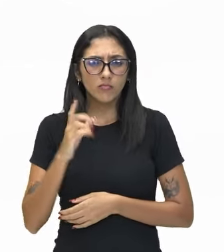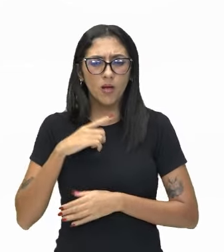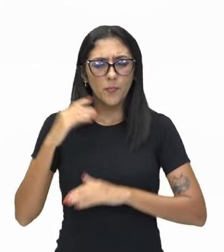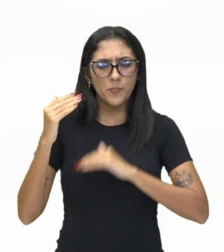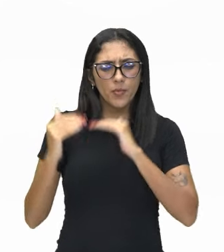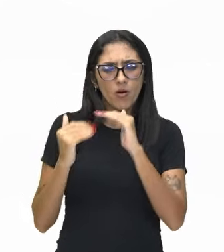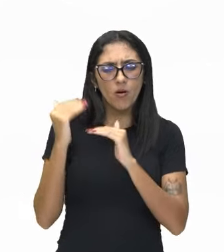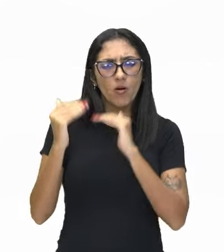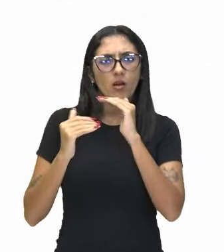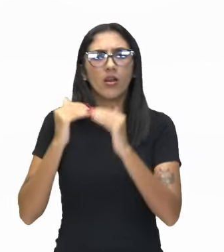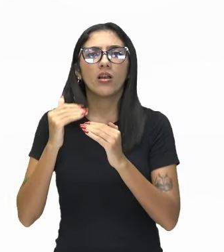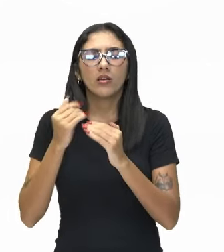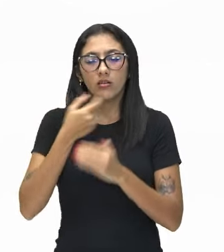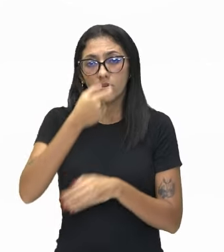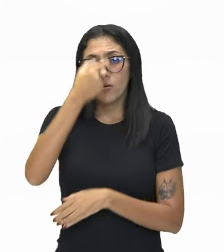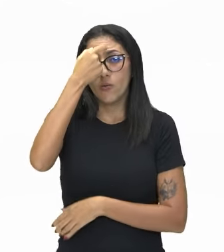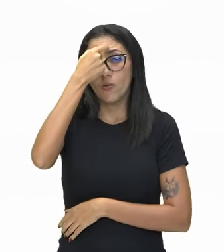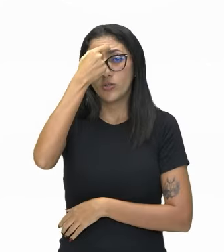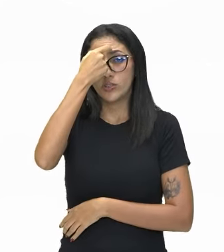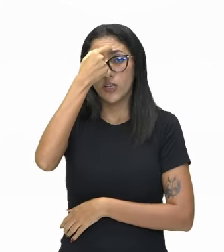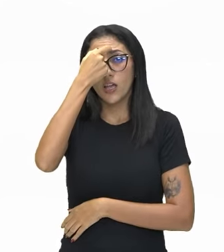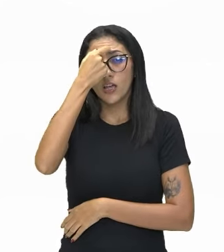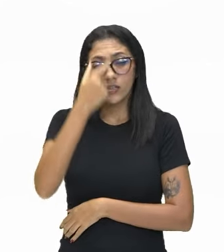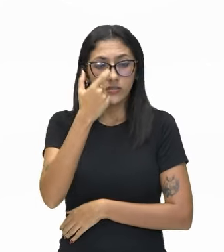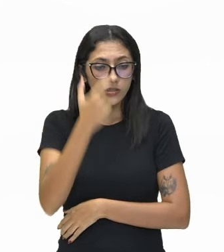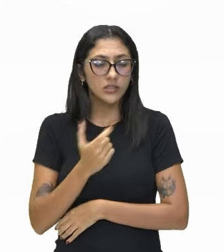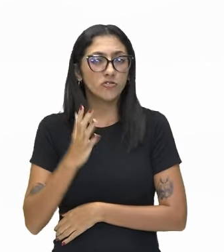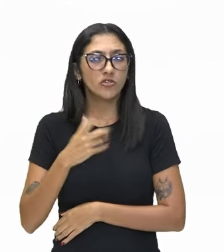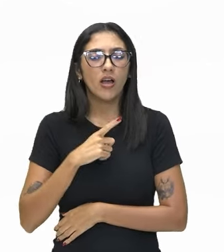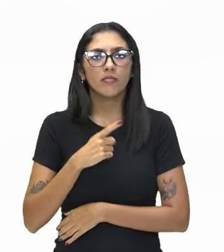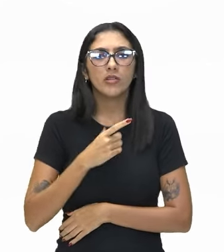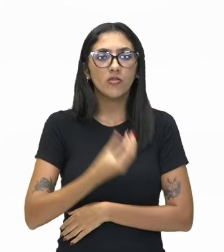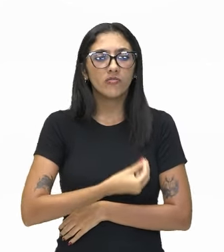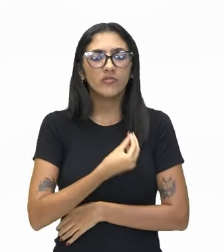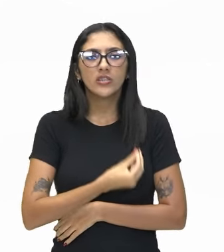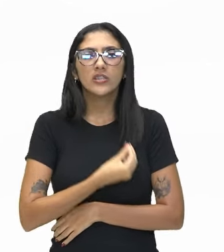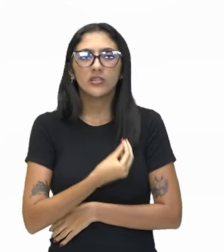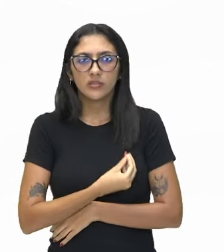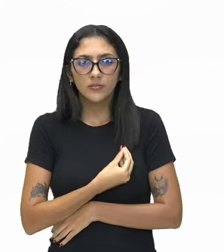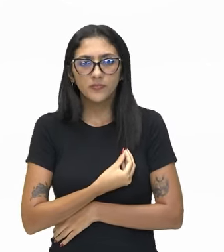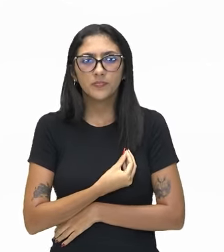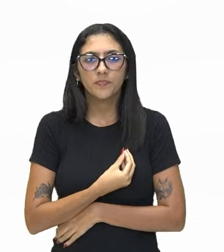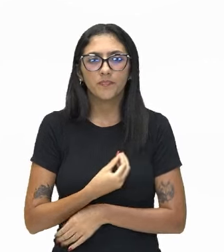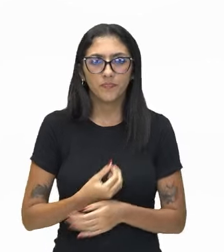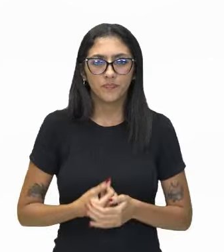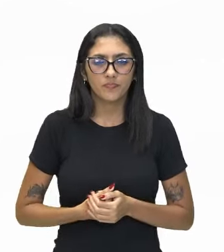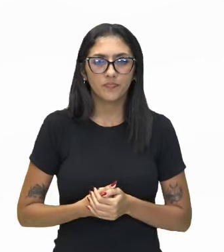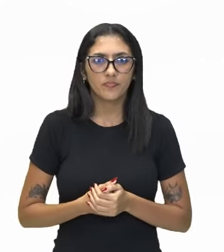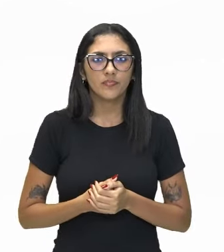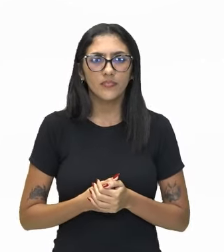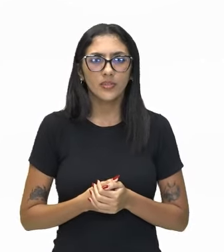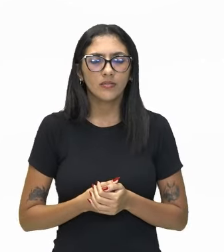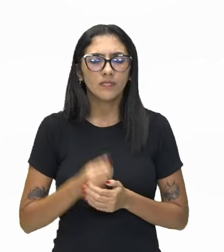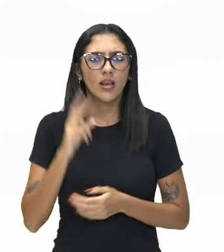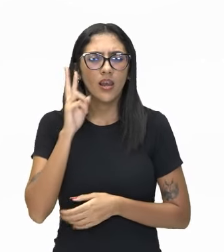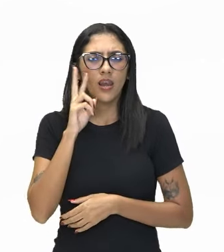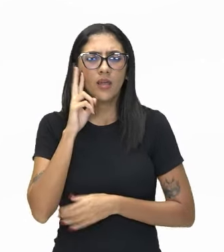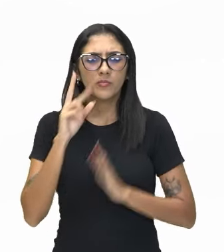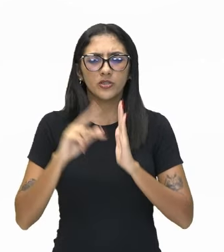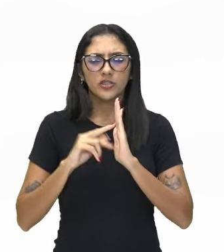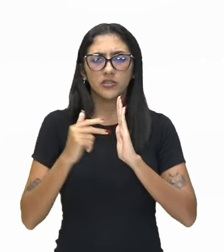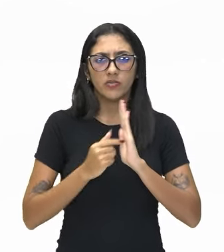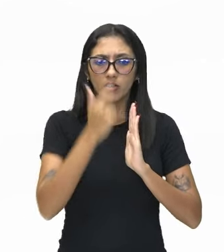primeira consciência, eu já estou aí. É a ideia do ser em si. Eu já